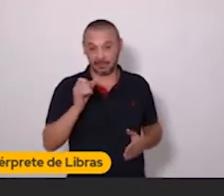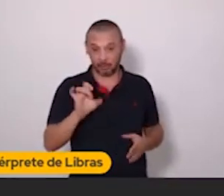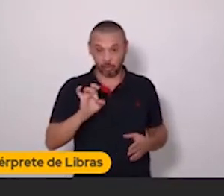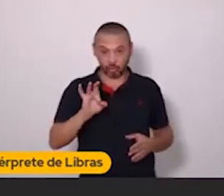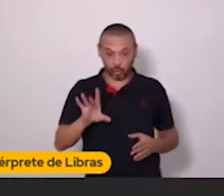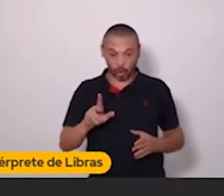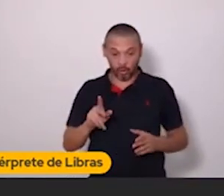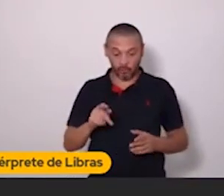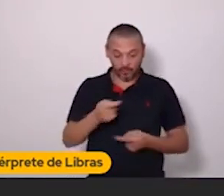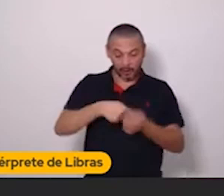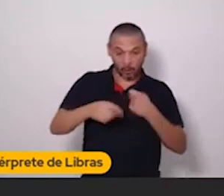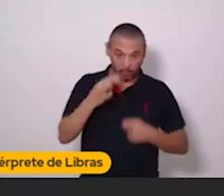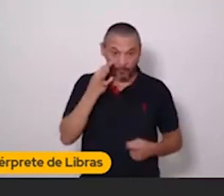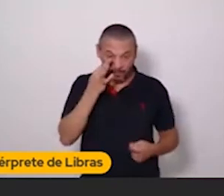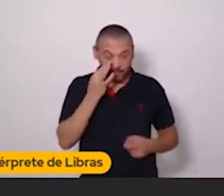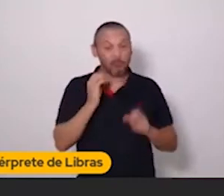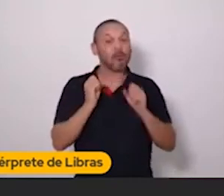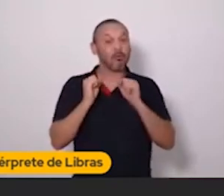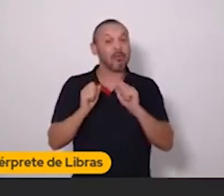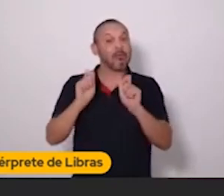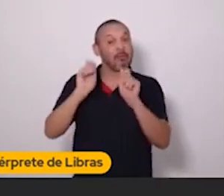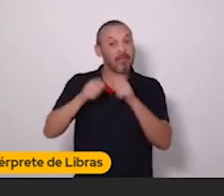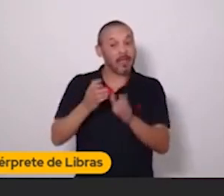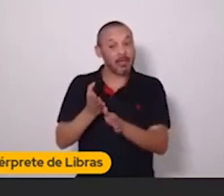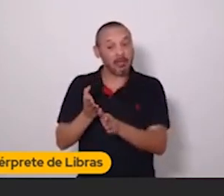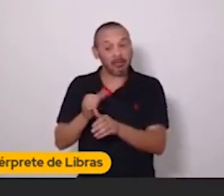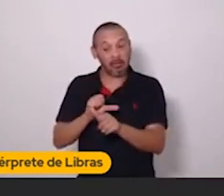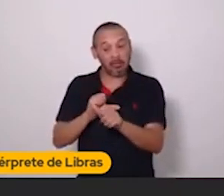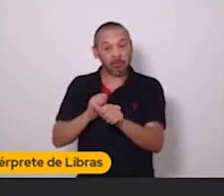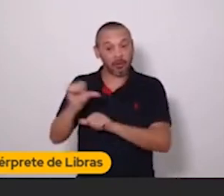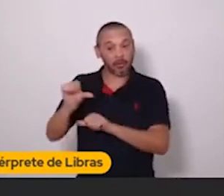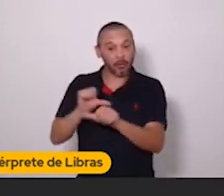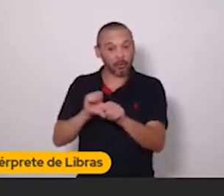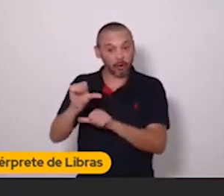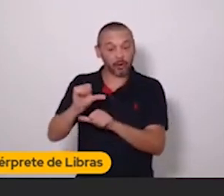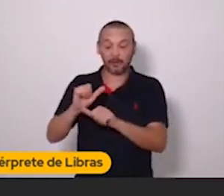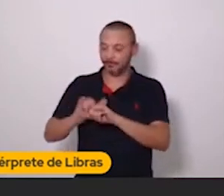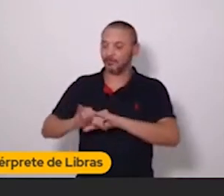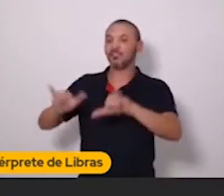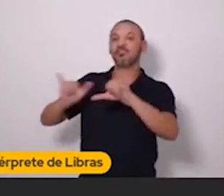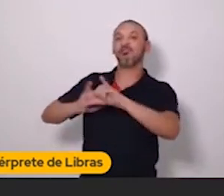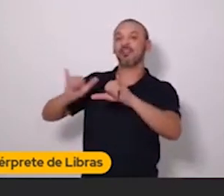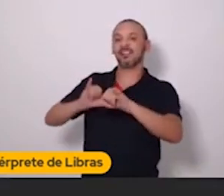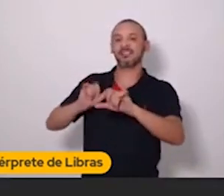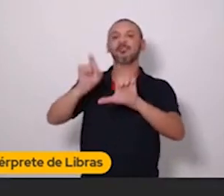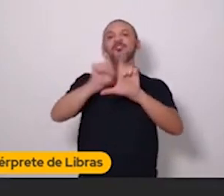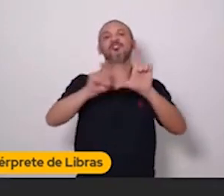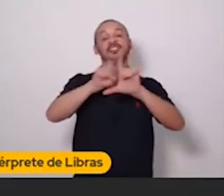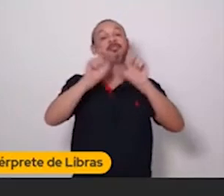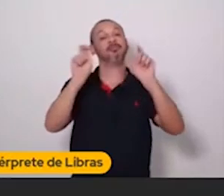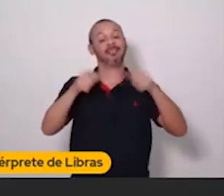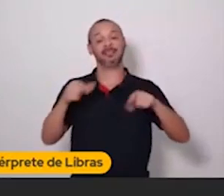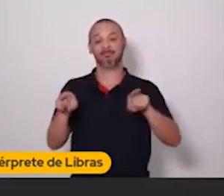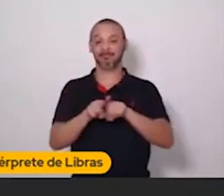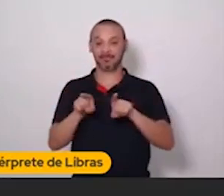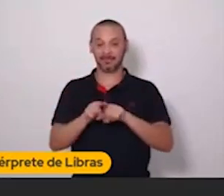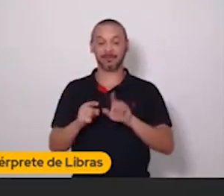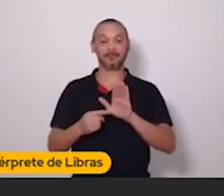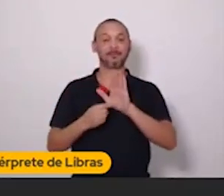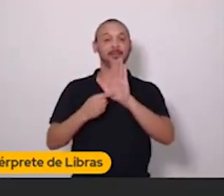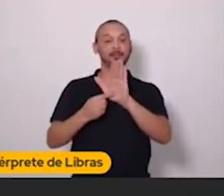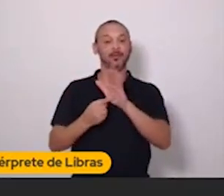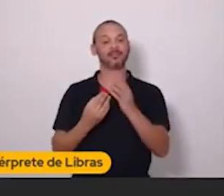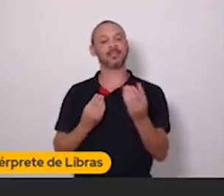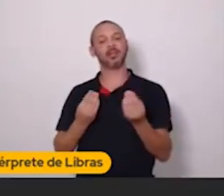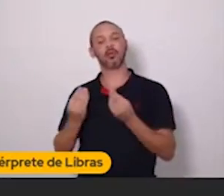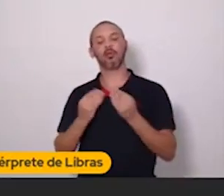físico, você consegue escalar ele tendo uma divulgação no digital. Então, você mostrar como é